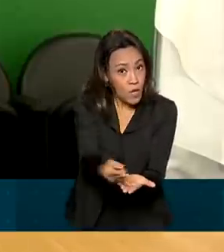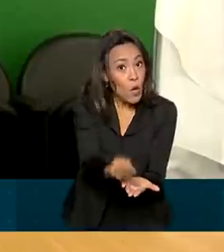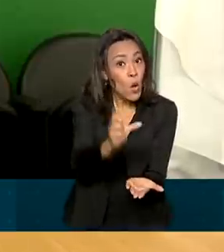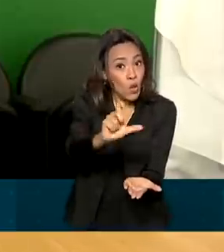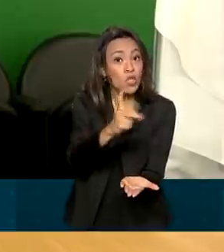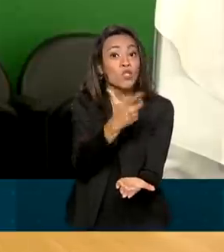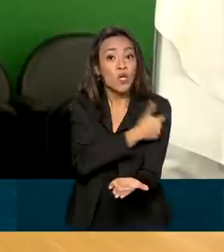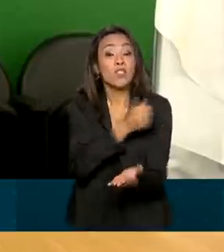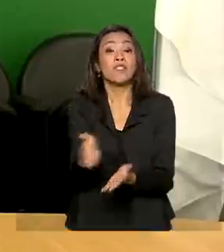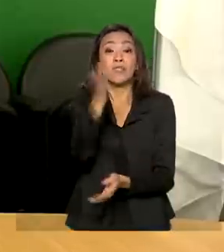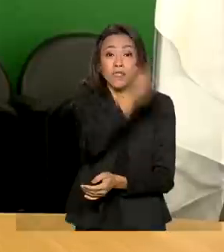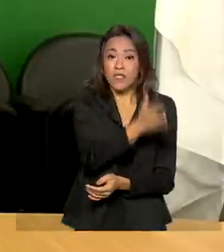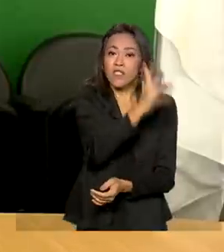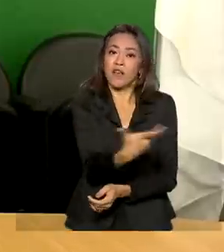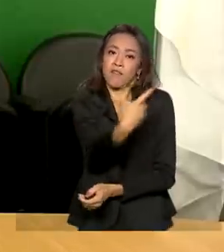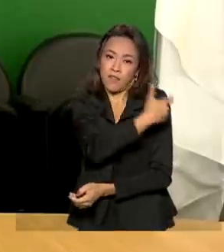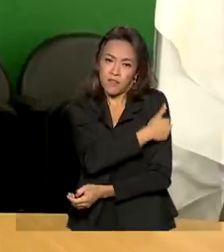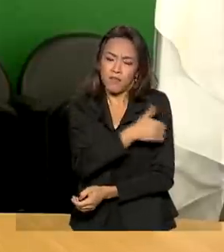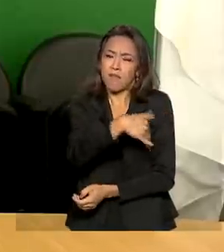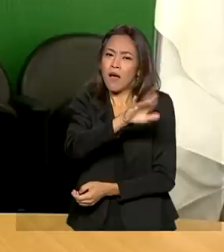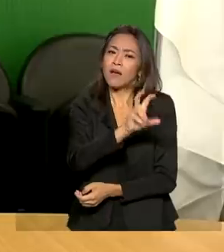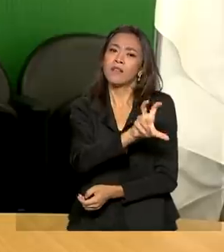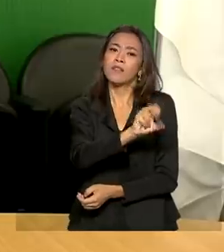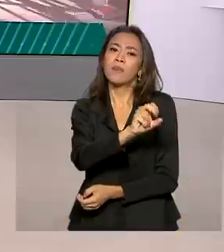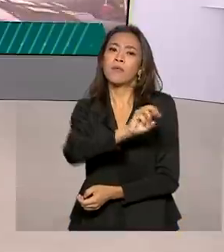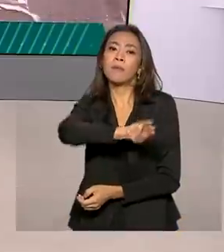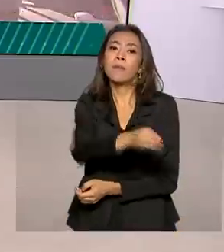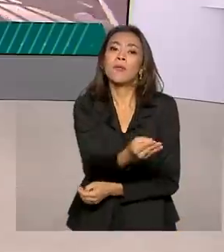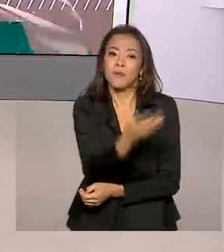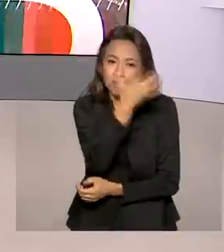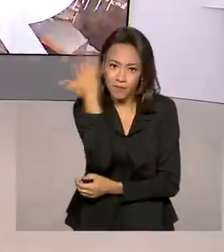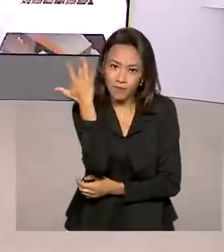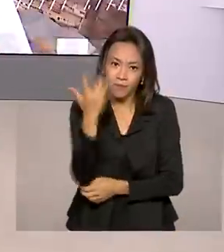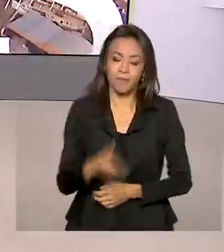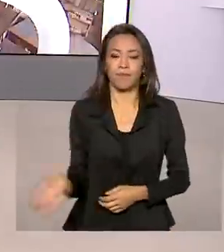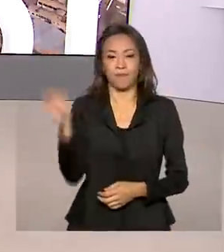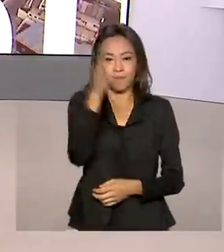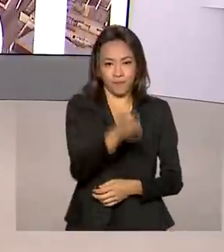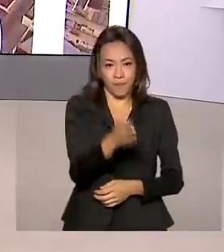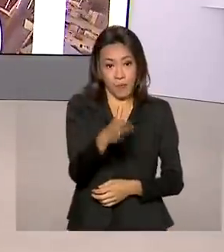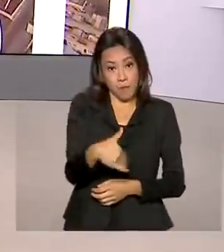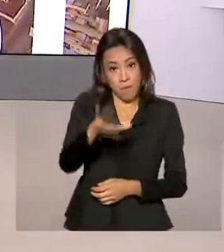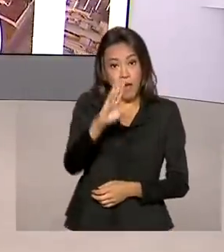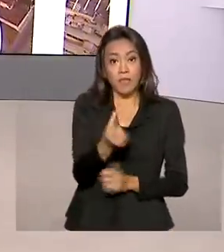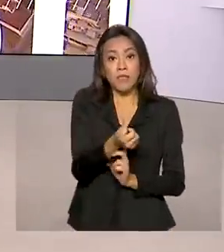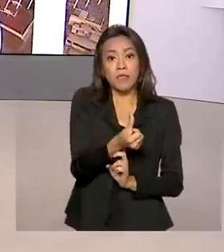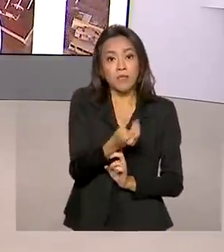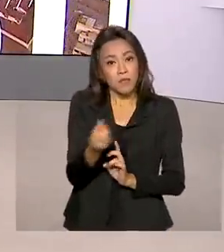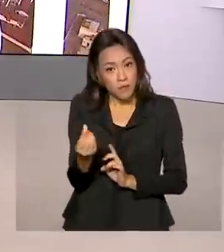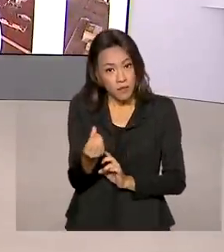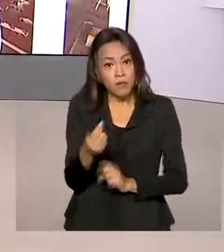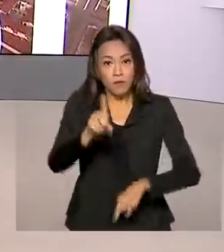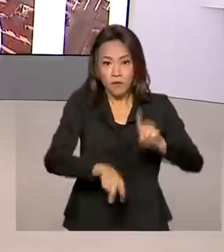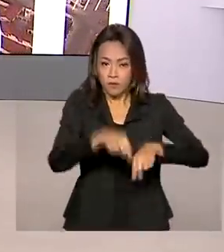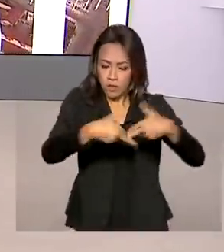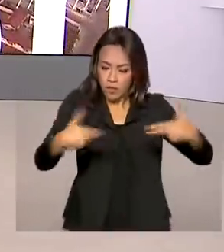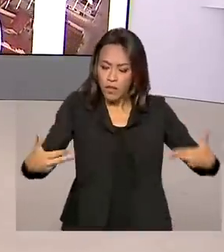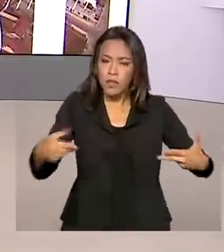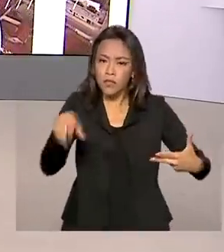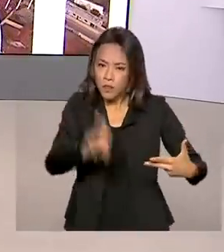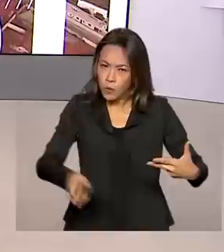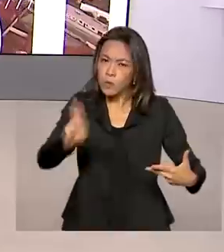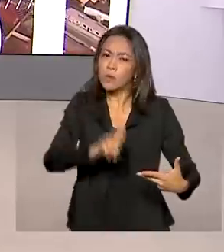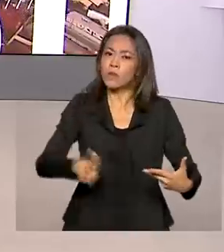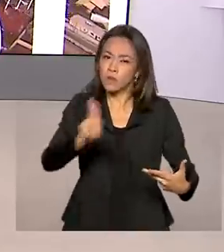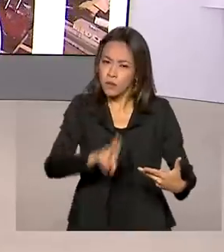mais de 55 milhões de pessoas. Mais de 600 produtos usados no combate à Covid-19